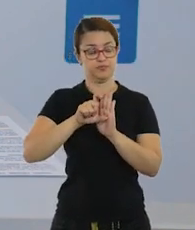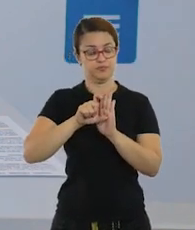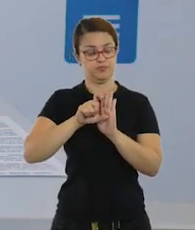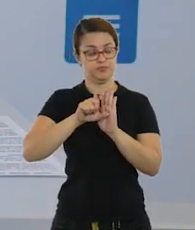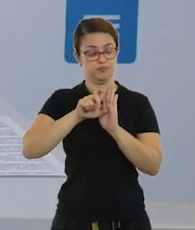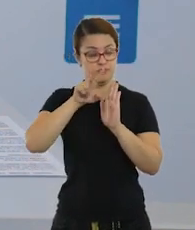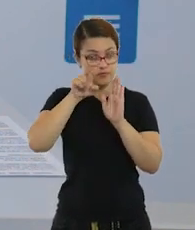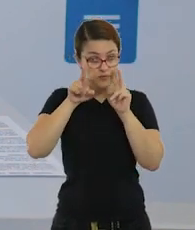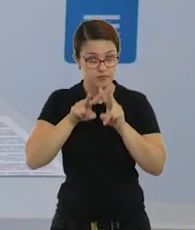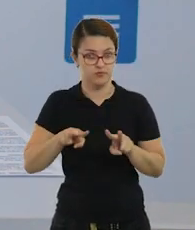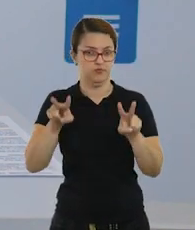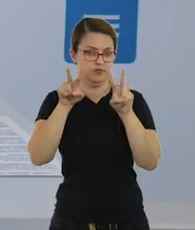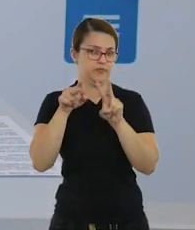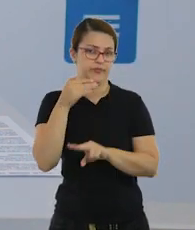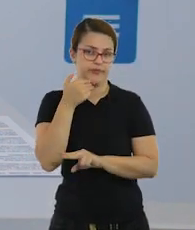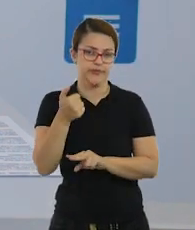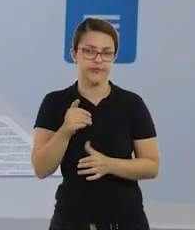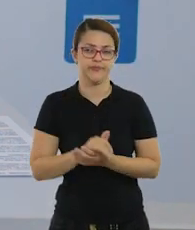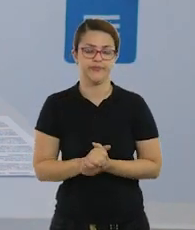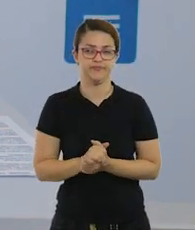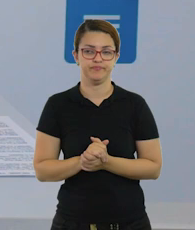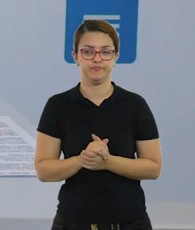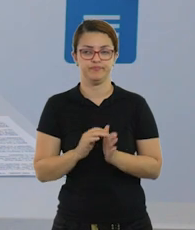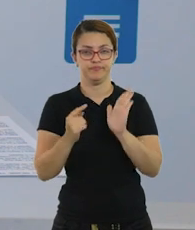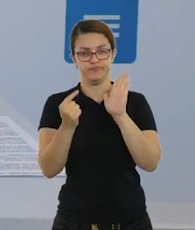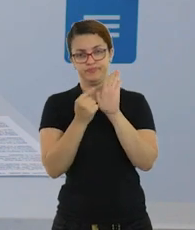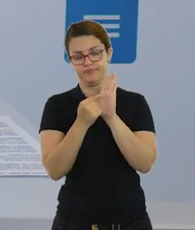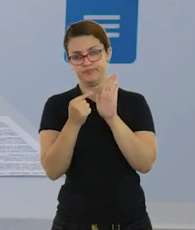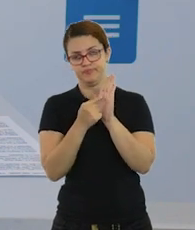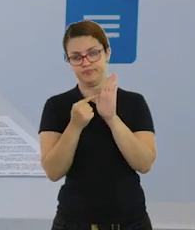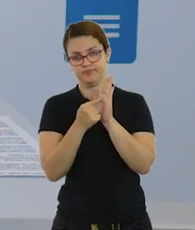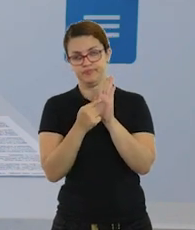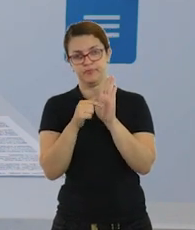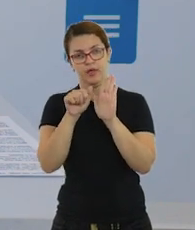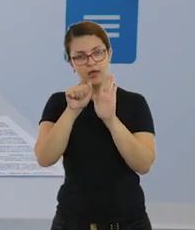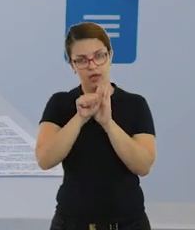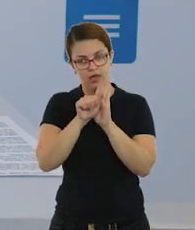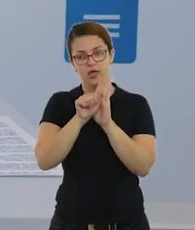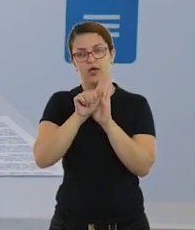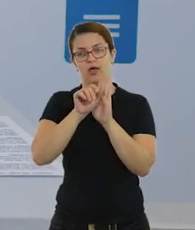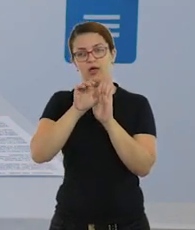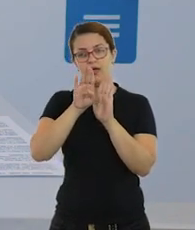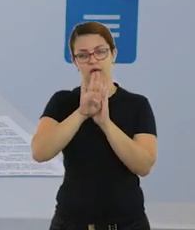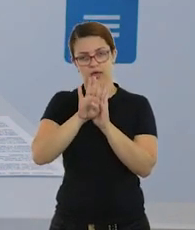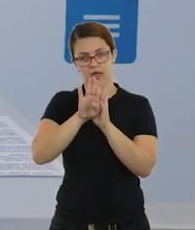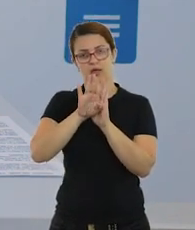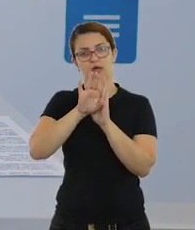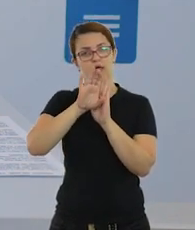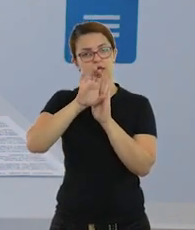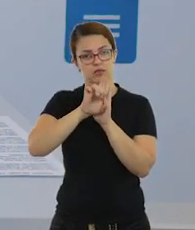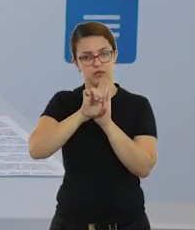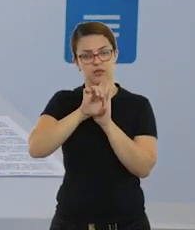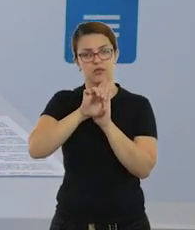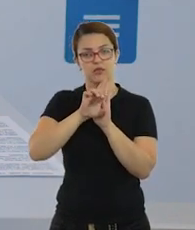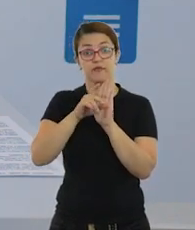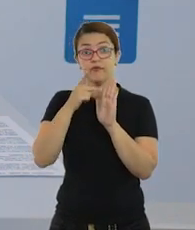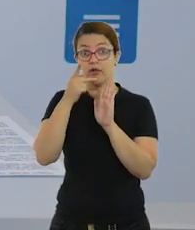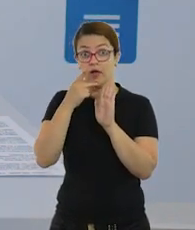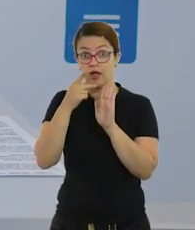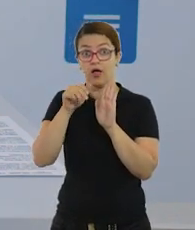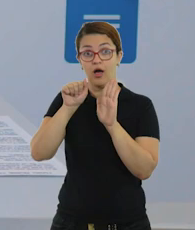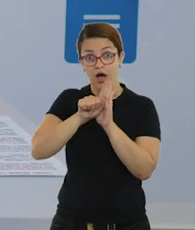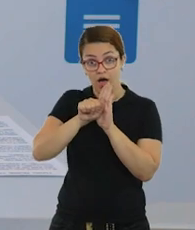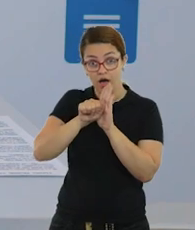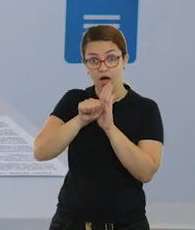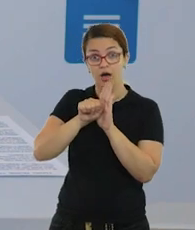fácil visualização. Então, você vai apontando letra por letra e repetindo o som.